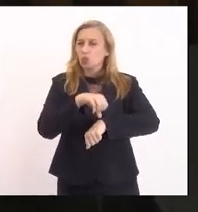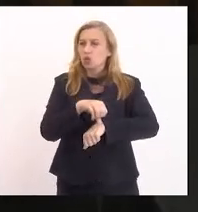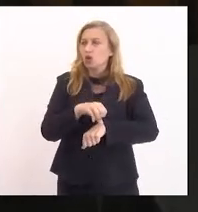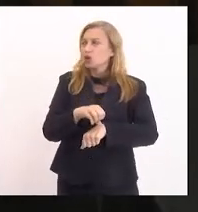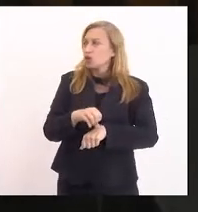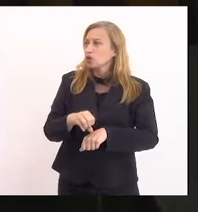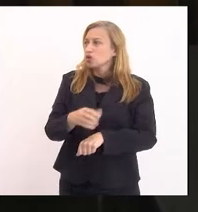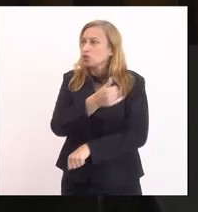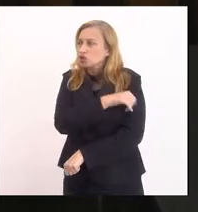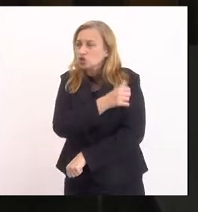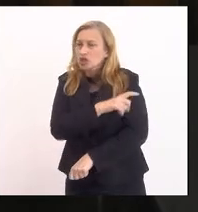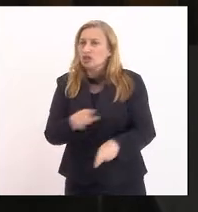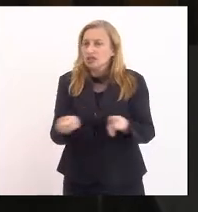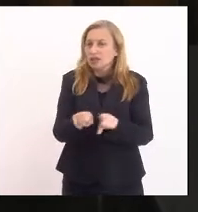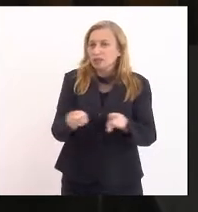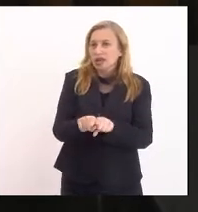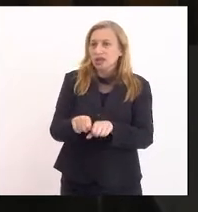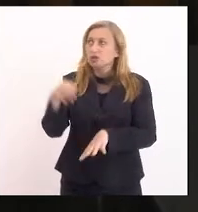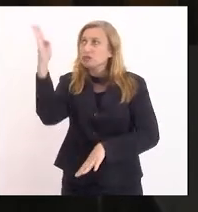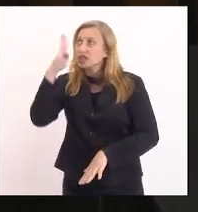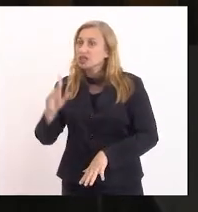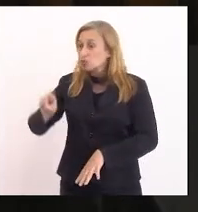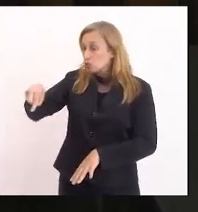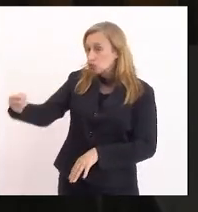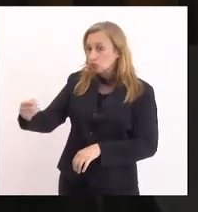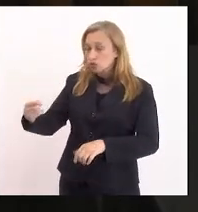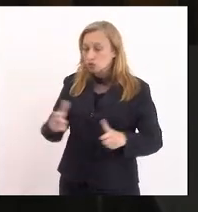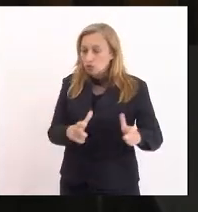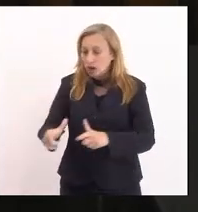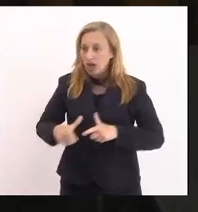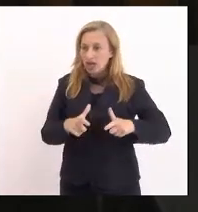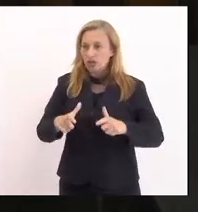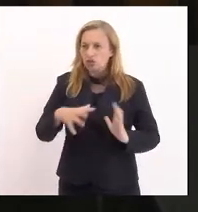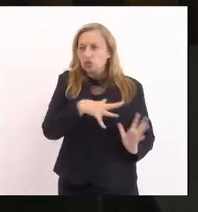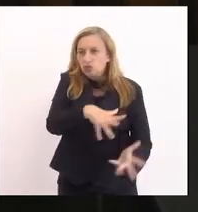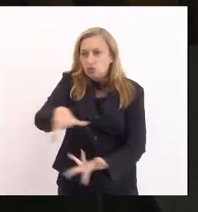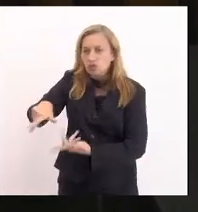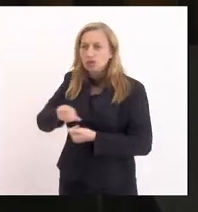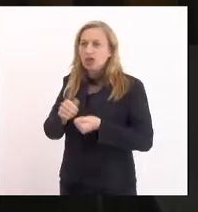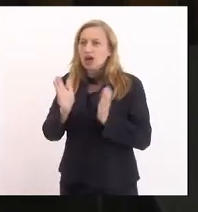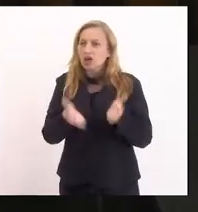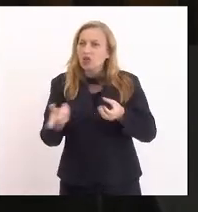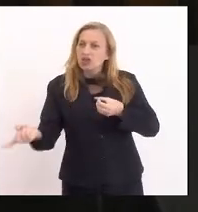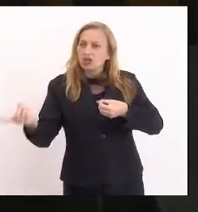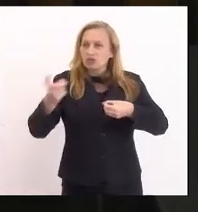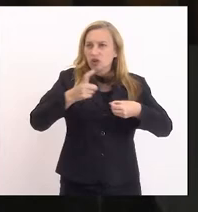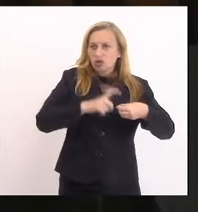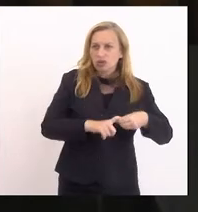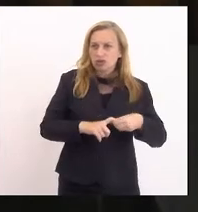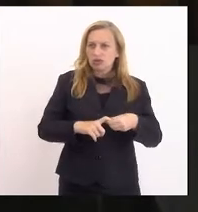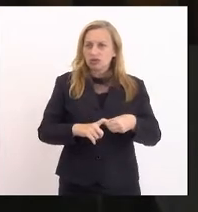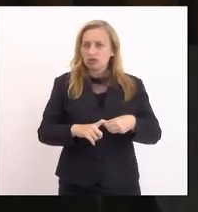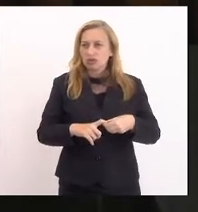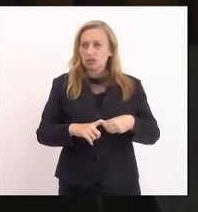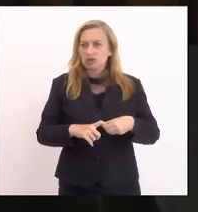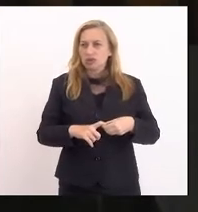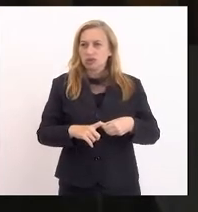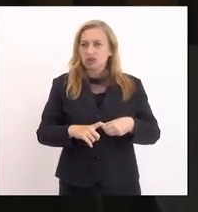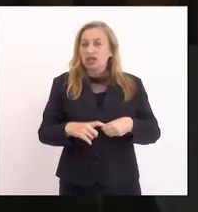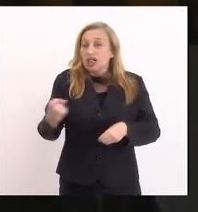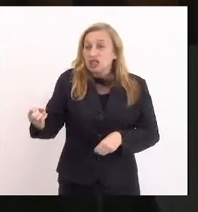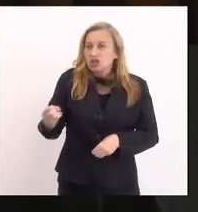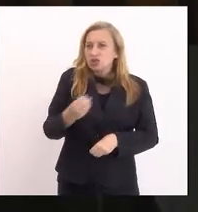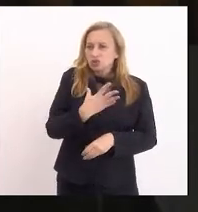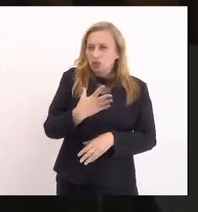Janeiro e no Brasil, em outros lugares do mundo, mas agora estamos retomando este novo